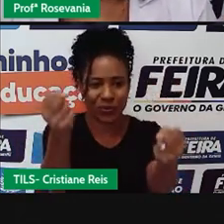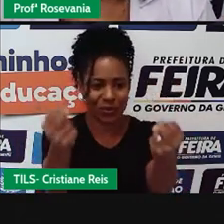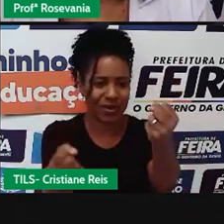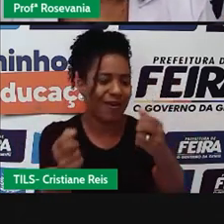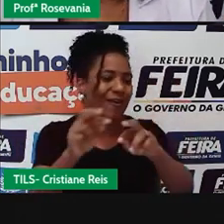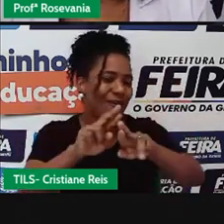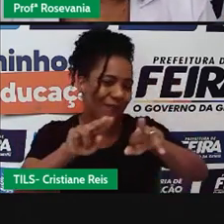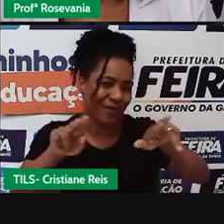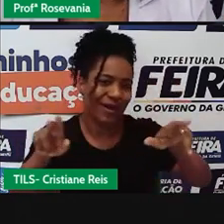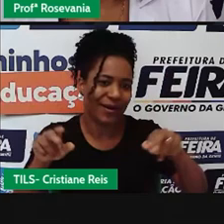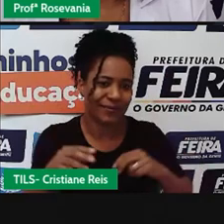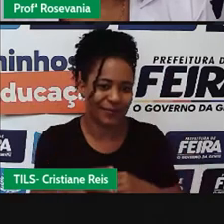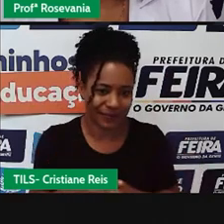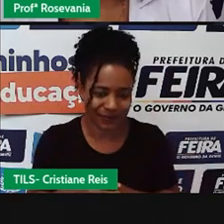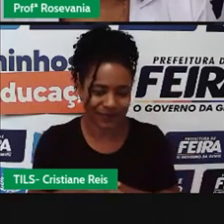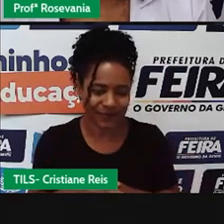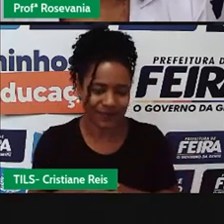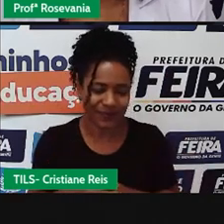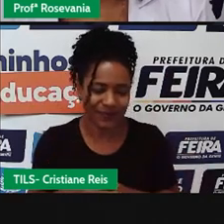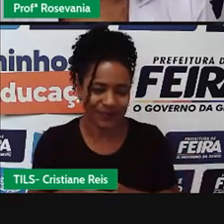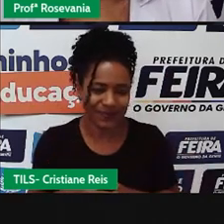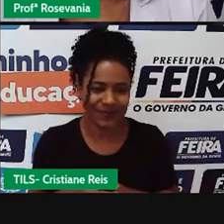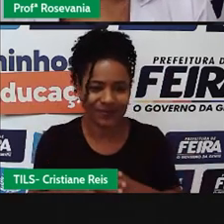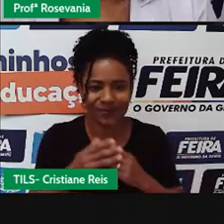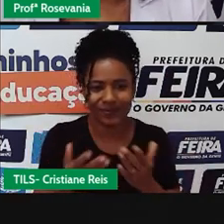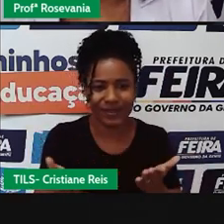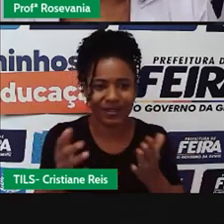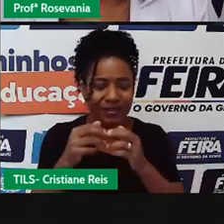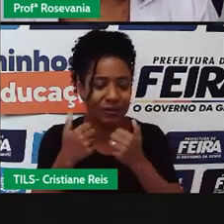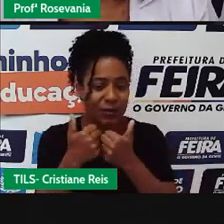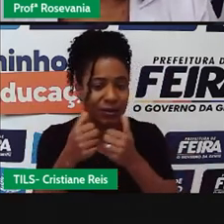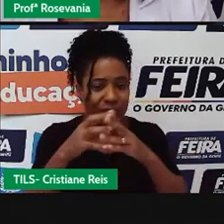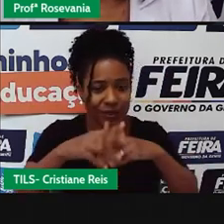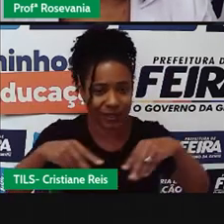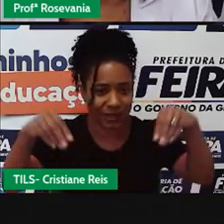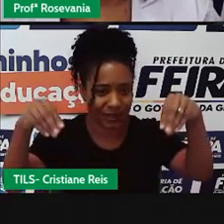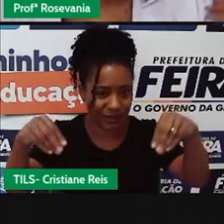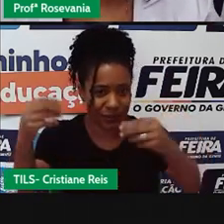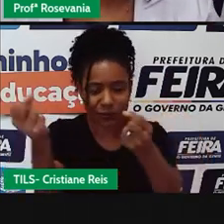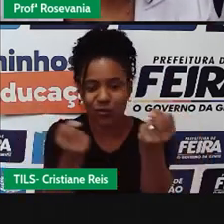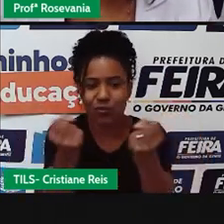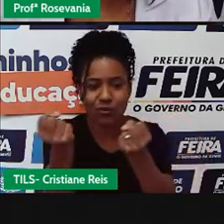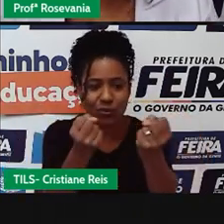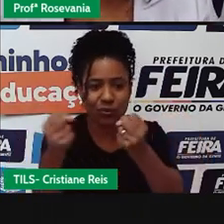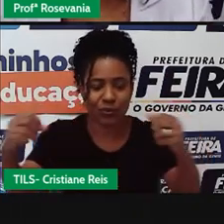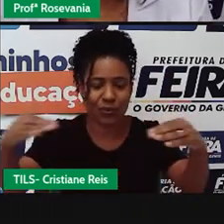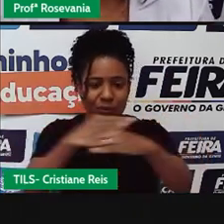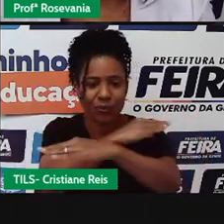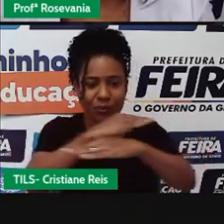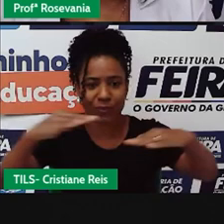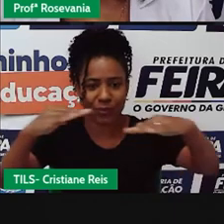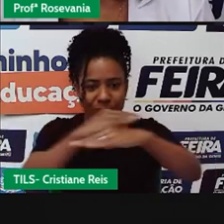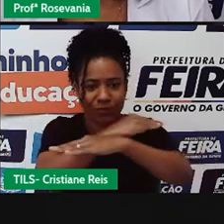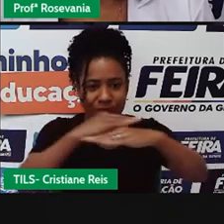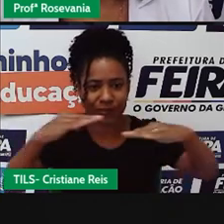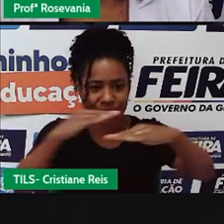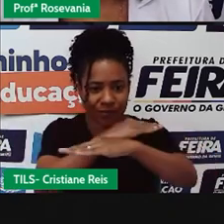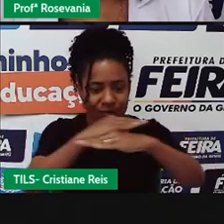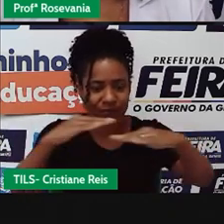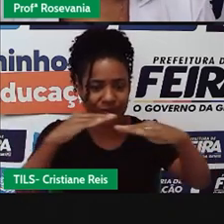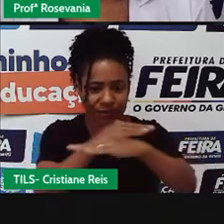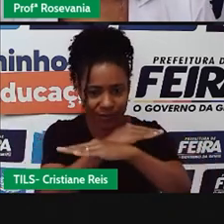o fato de serem, né, esses transportes terrestres, é bom pelo fato de que as estradas abrem, né, mais facilmente, como eu falei